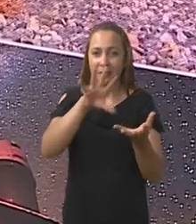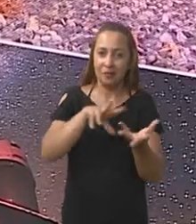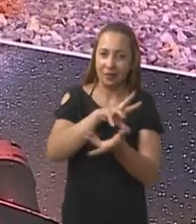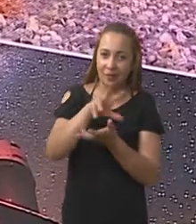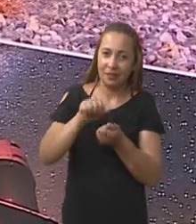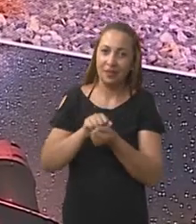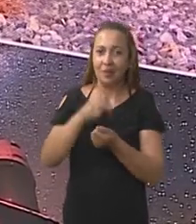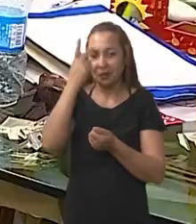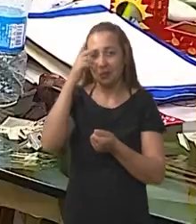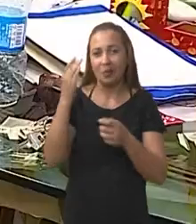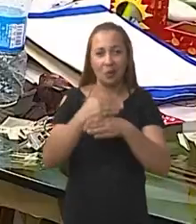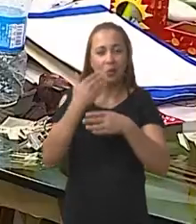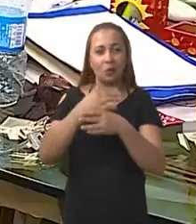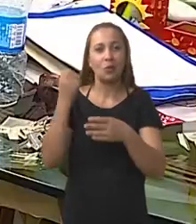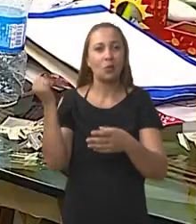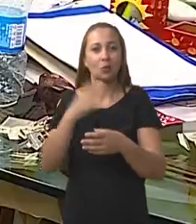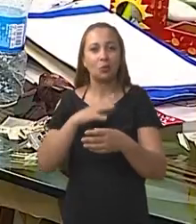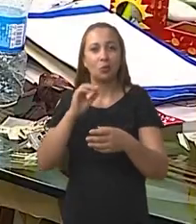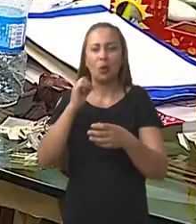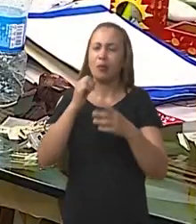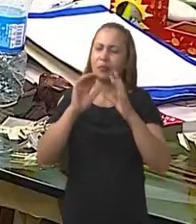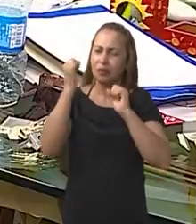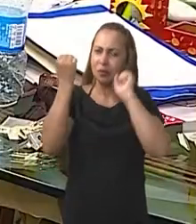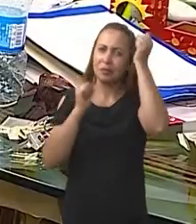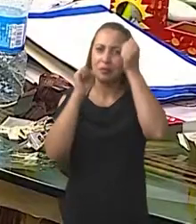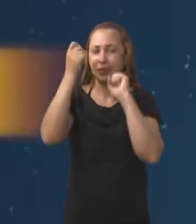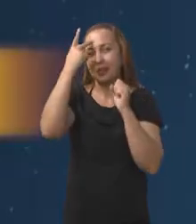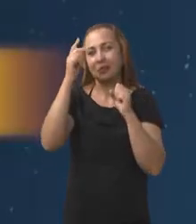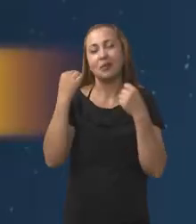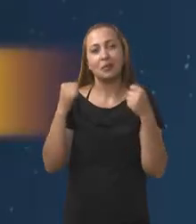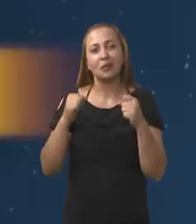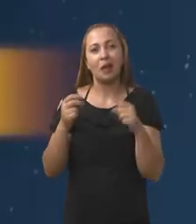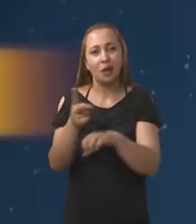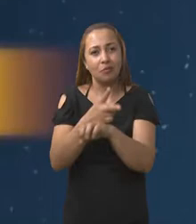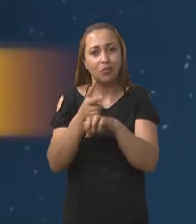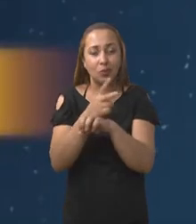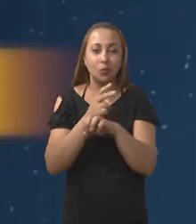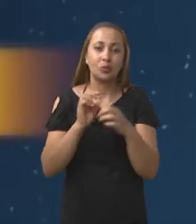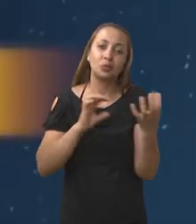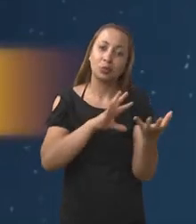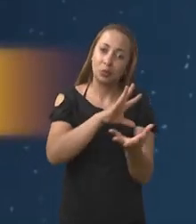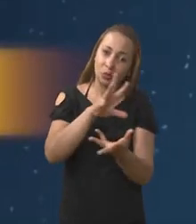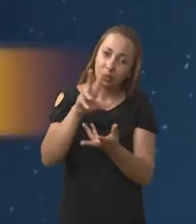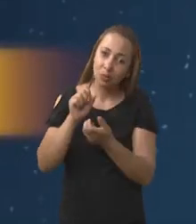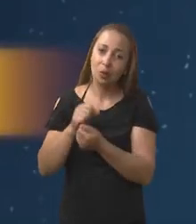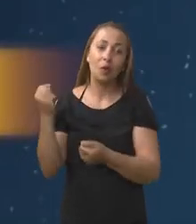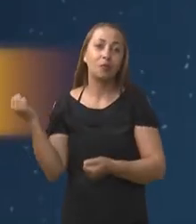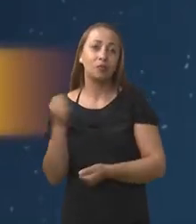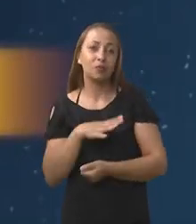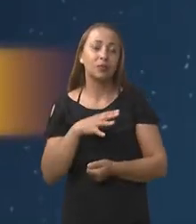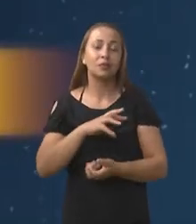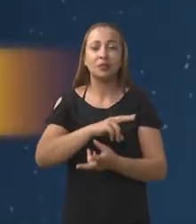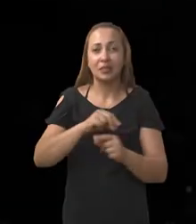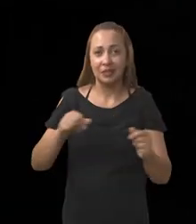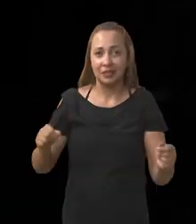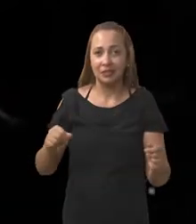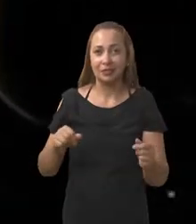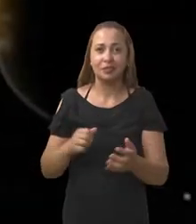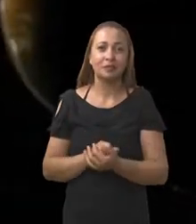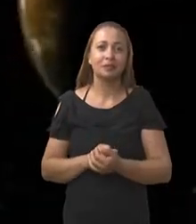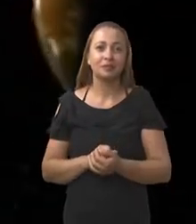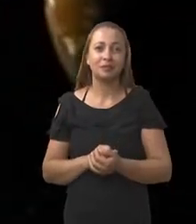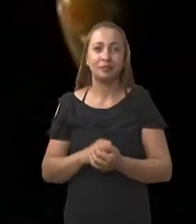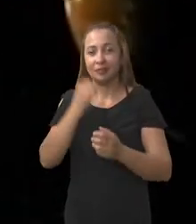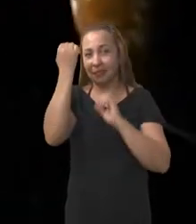construção de um novo instrumento, que visa possibilitar a busca pelos chamados novos planetas Terra. Esse